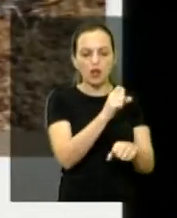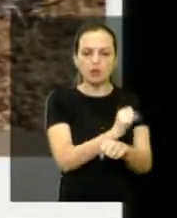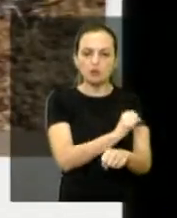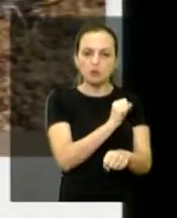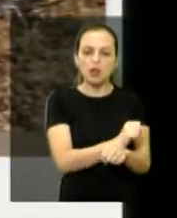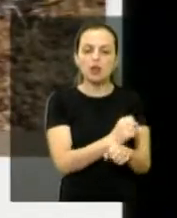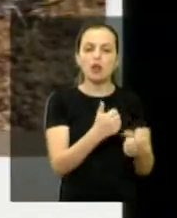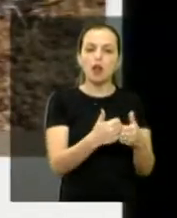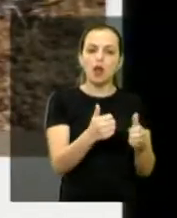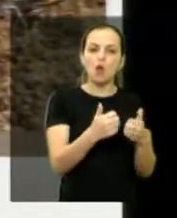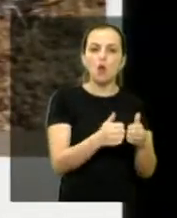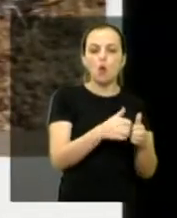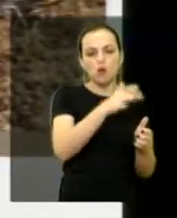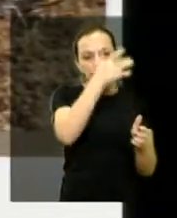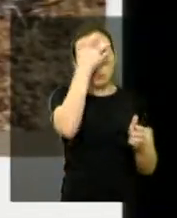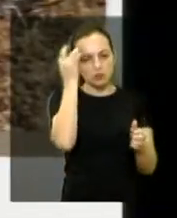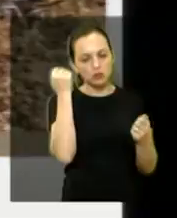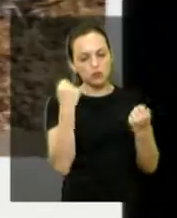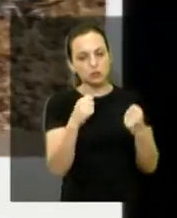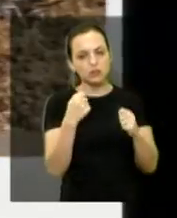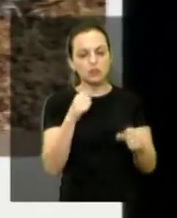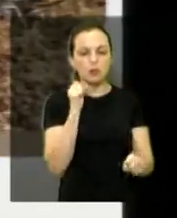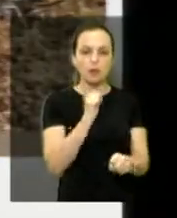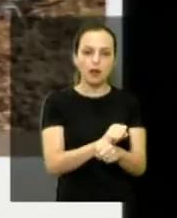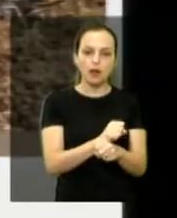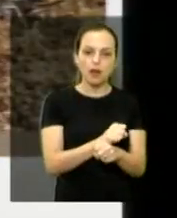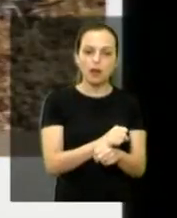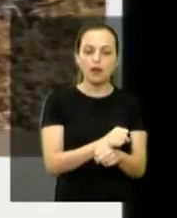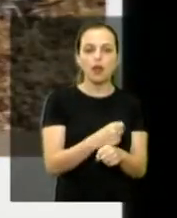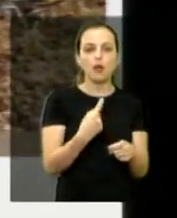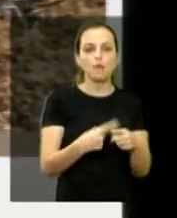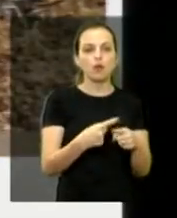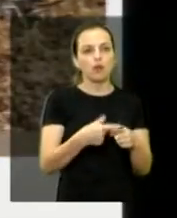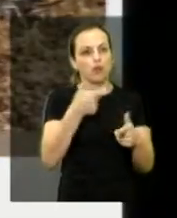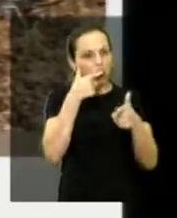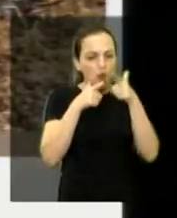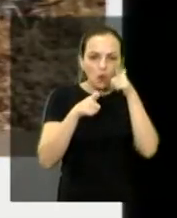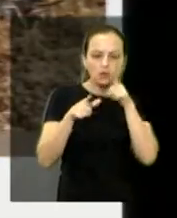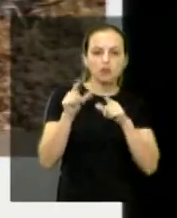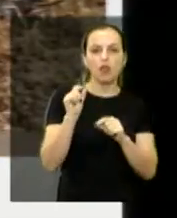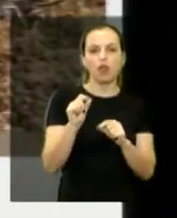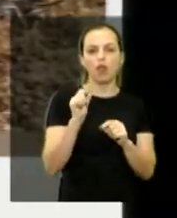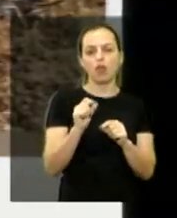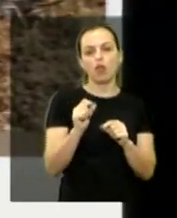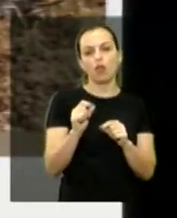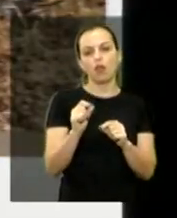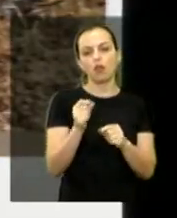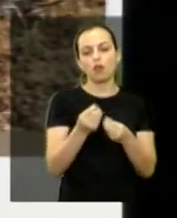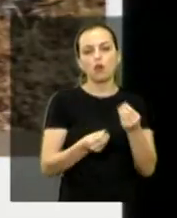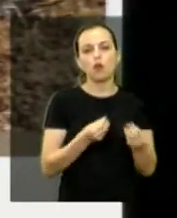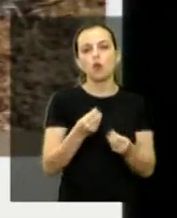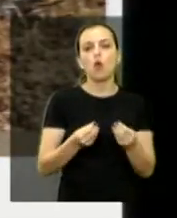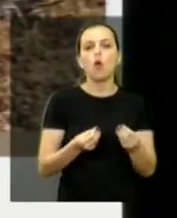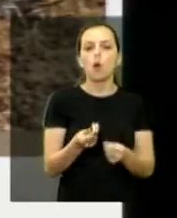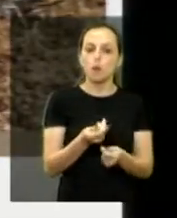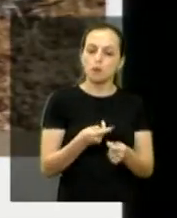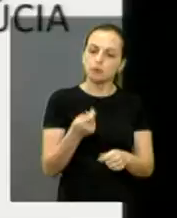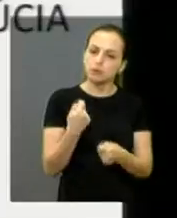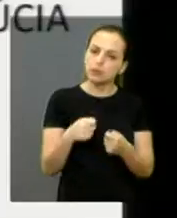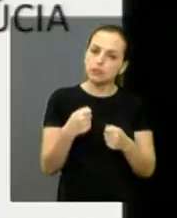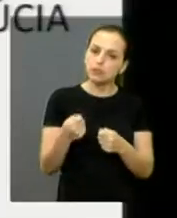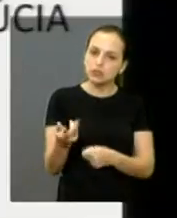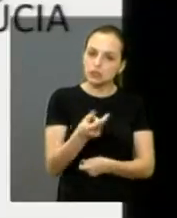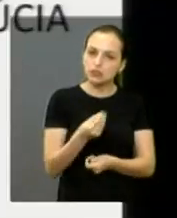ficam no ponto, mas tem que parar no meio da rua, porque as pessoas não conseguem, tem que, com urgência, se retirar disso daí, está bom?